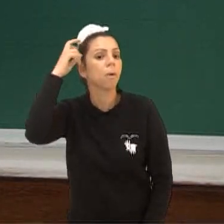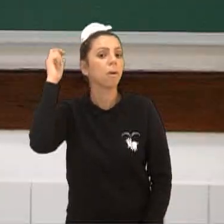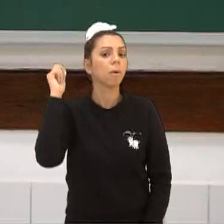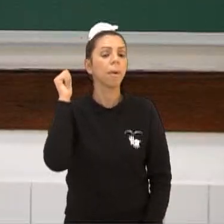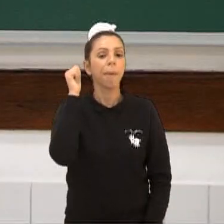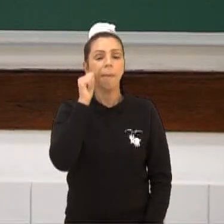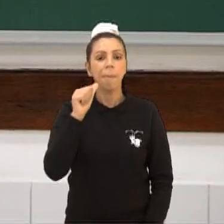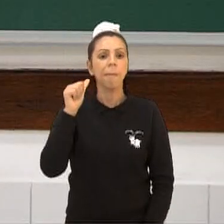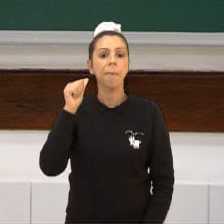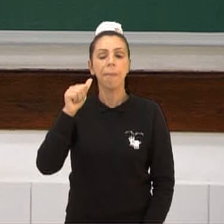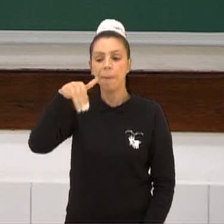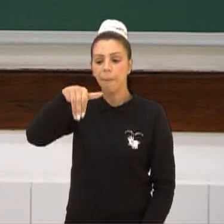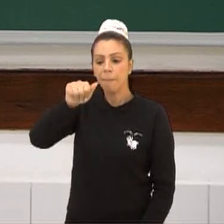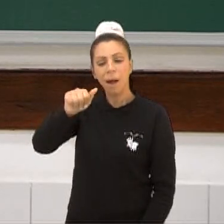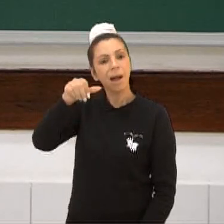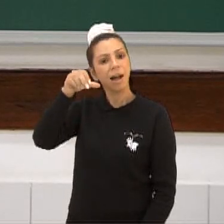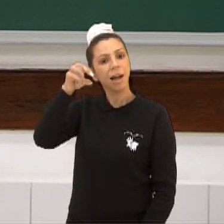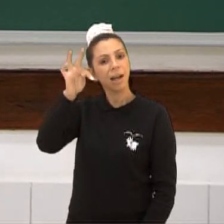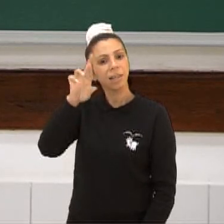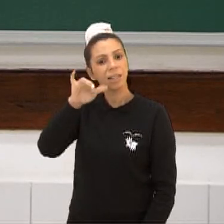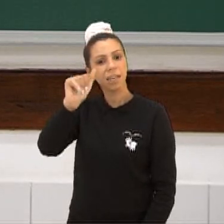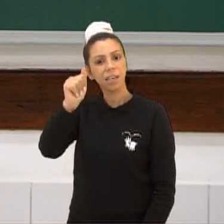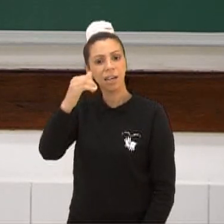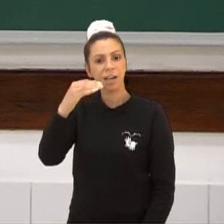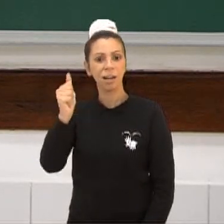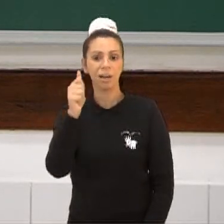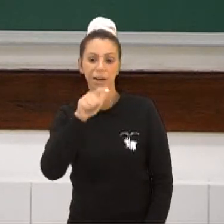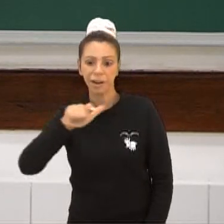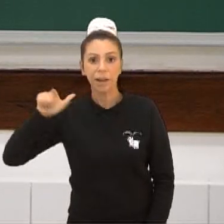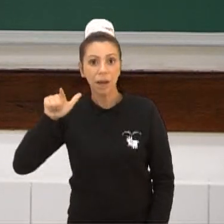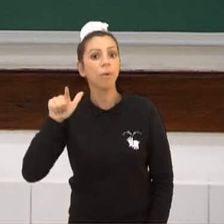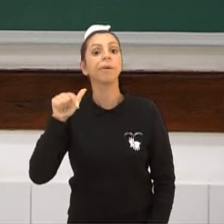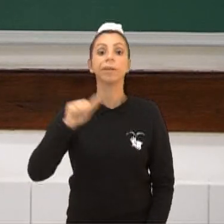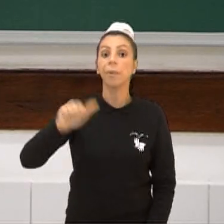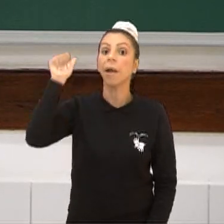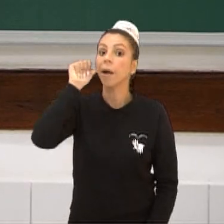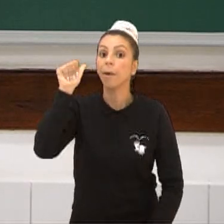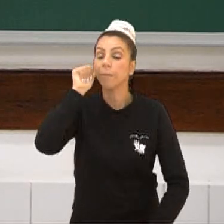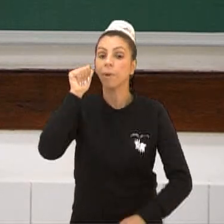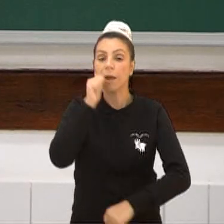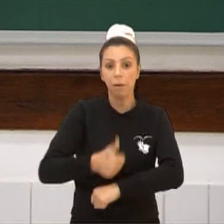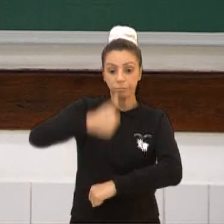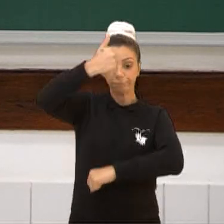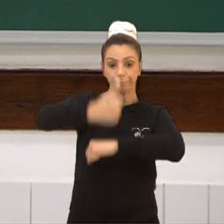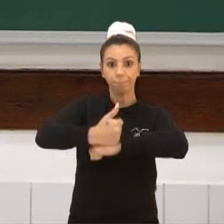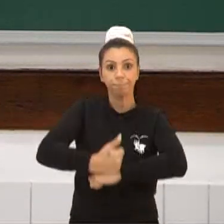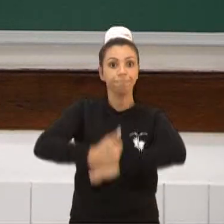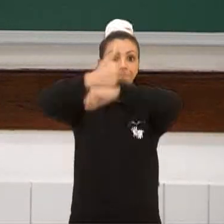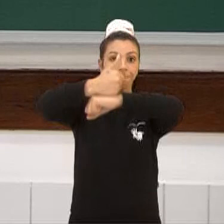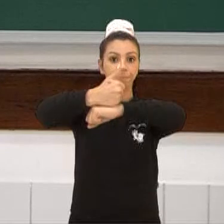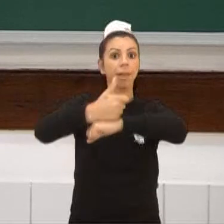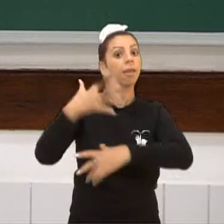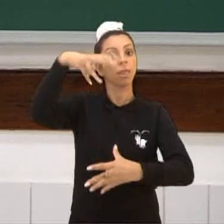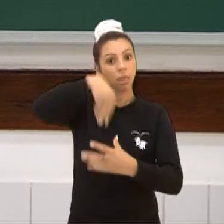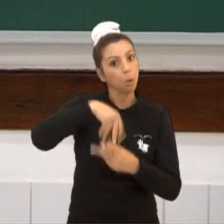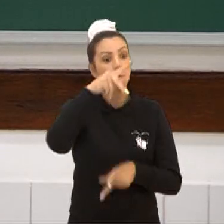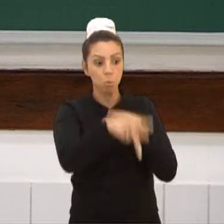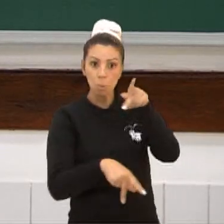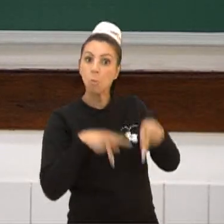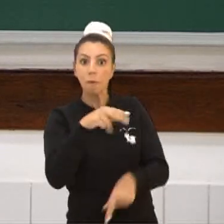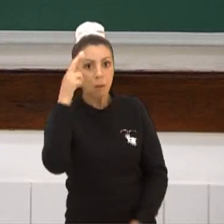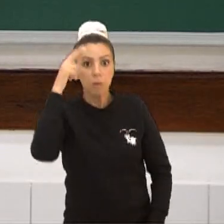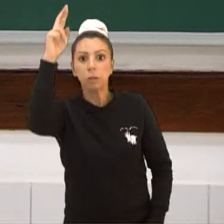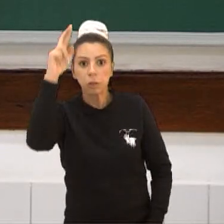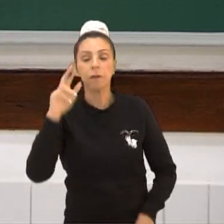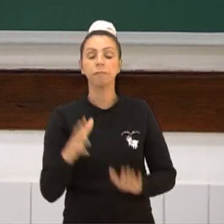cultura matriarcal? Cultura matriarcal seria que a mulher estaria em destaque e liderança dentro desse povo. Uma coisa bem interessante que nós